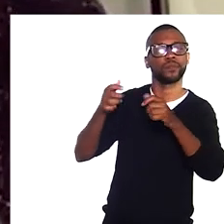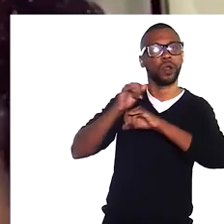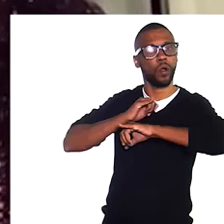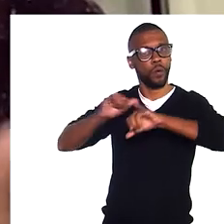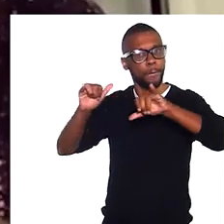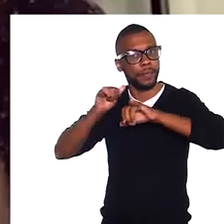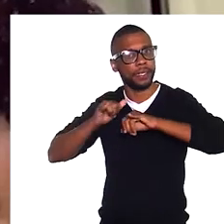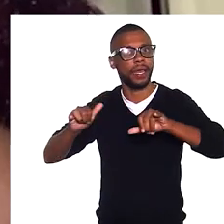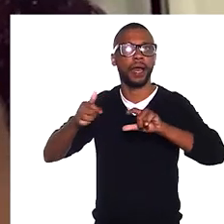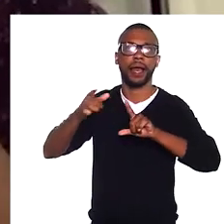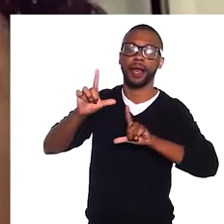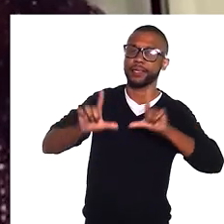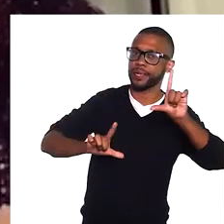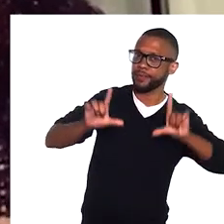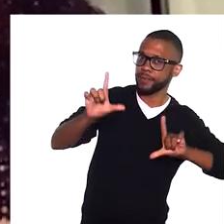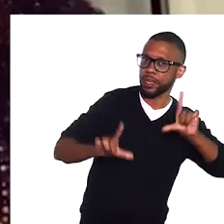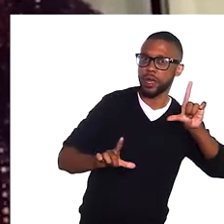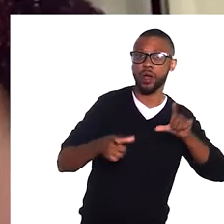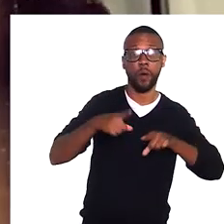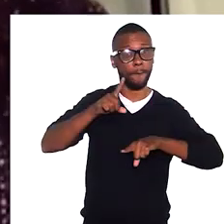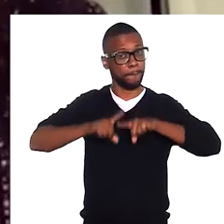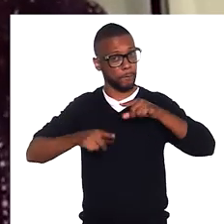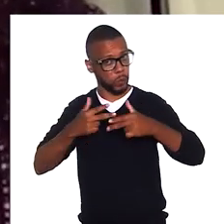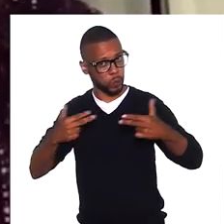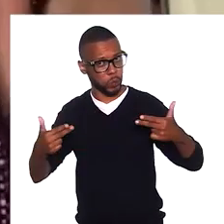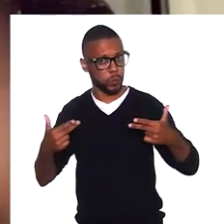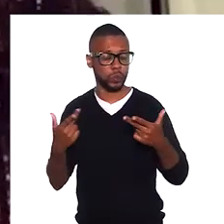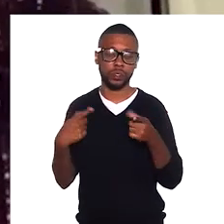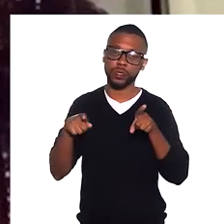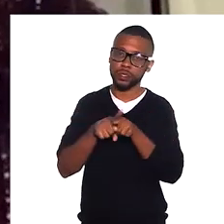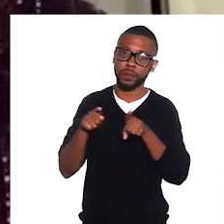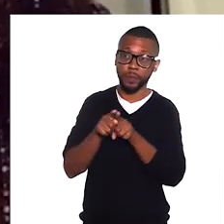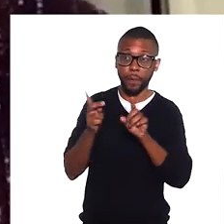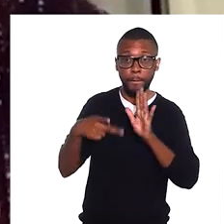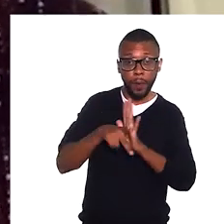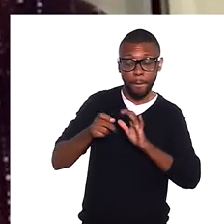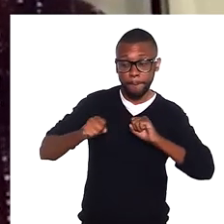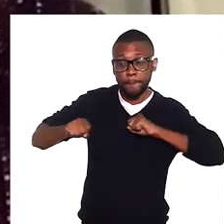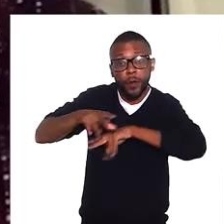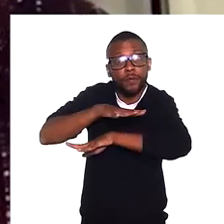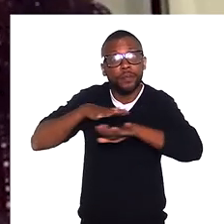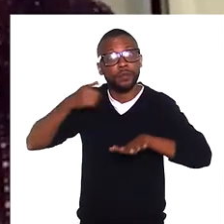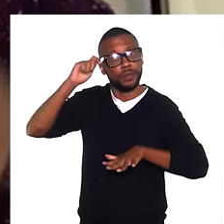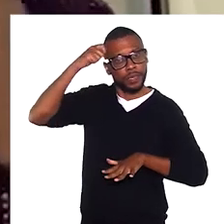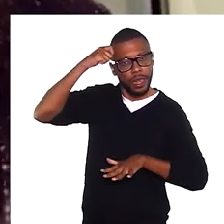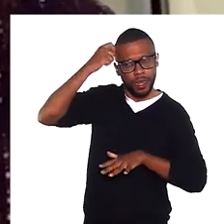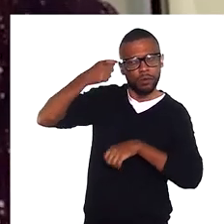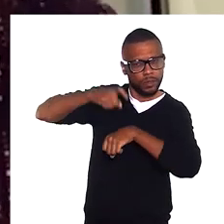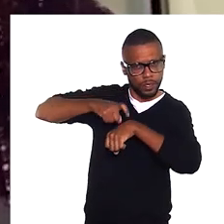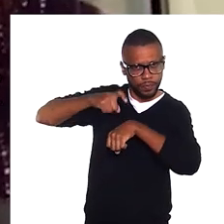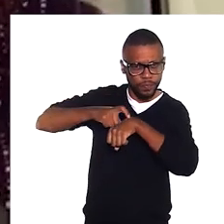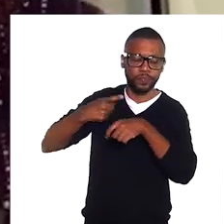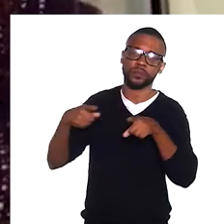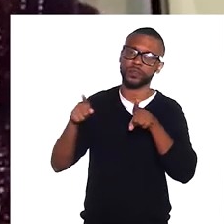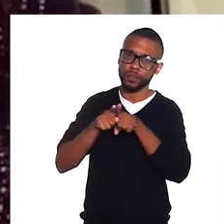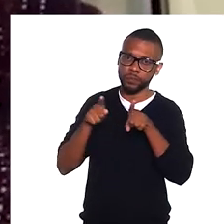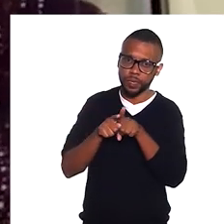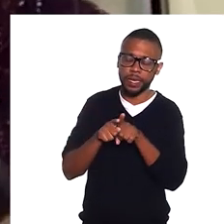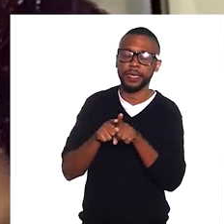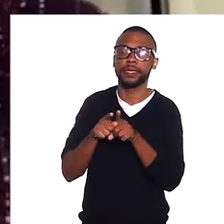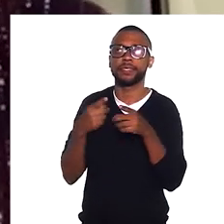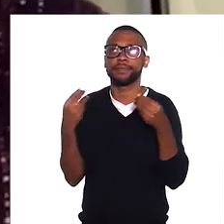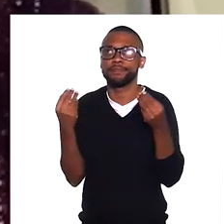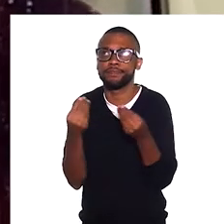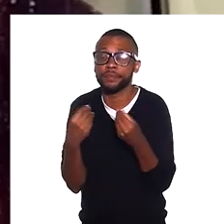comerciais de televisão, de produtos e coisas desse tipo. E também o próprio movimento negro, nesse momento, também está questionando